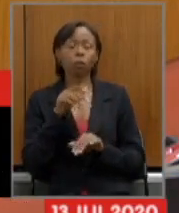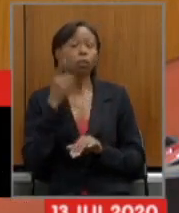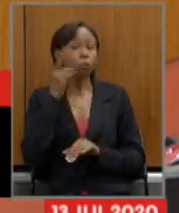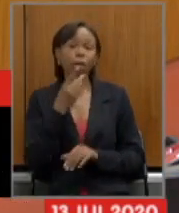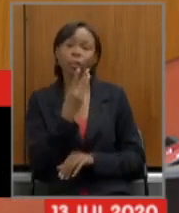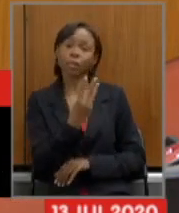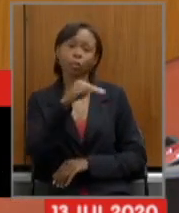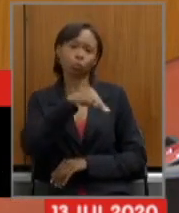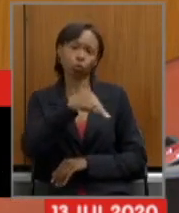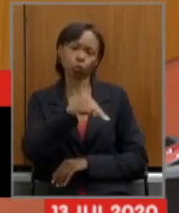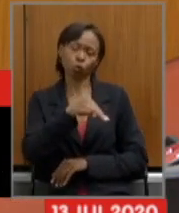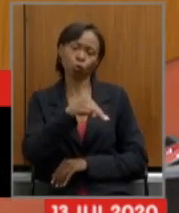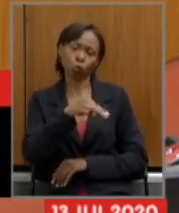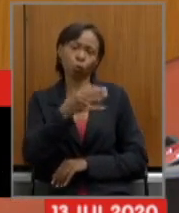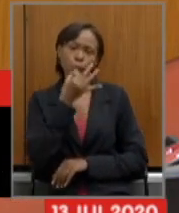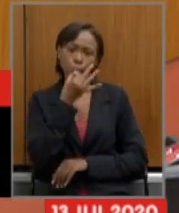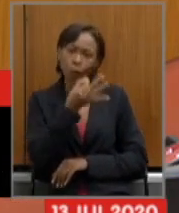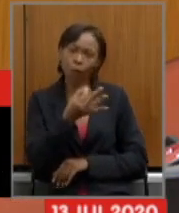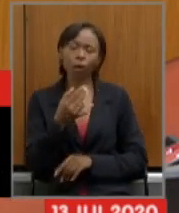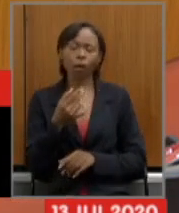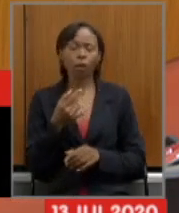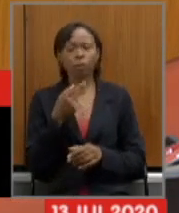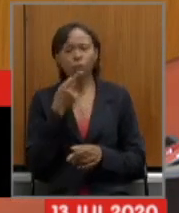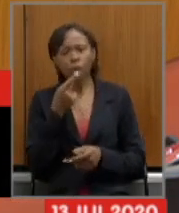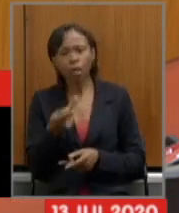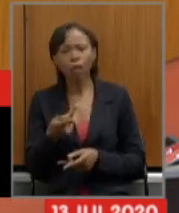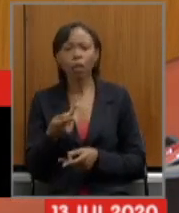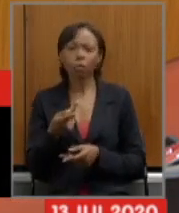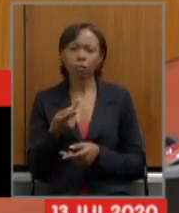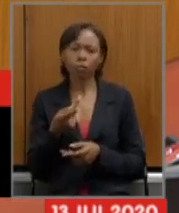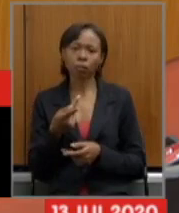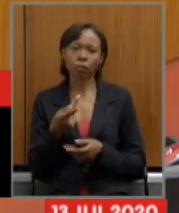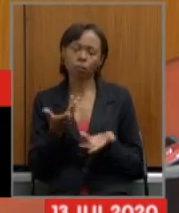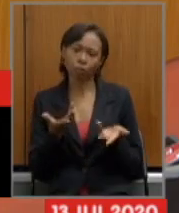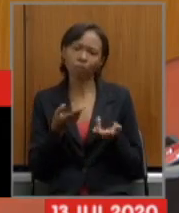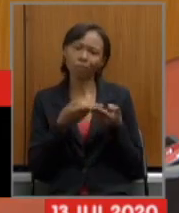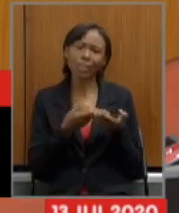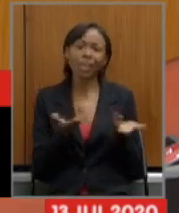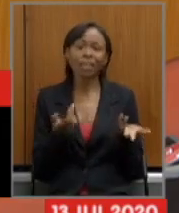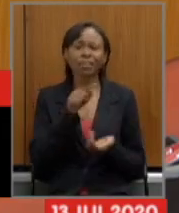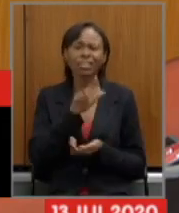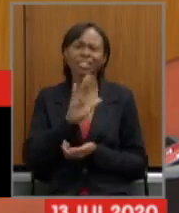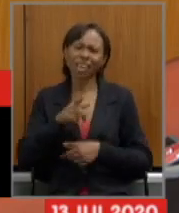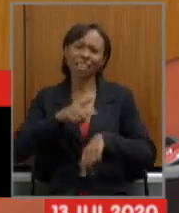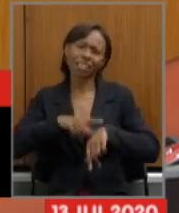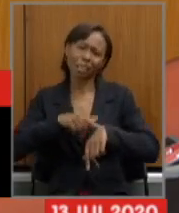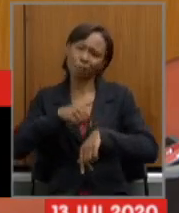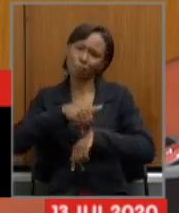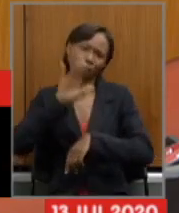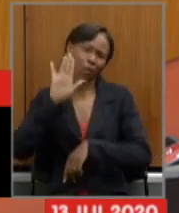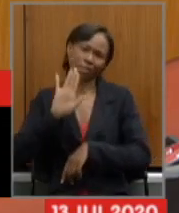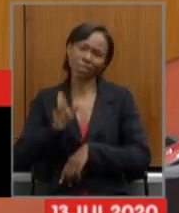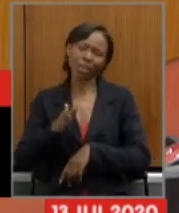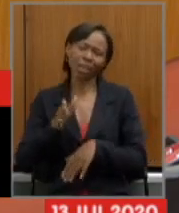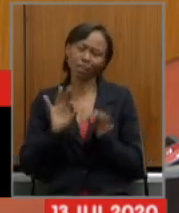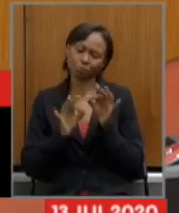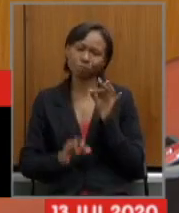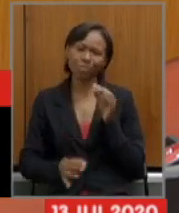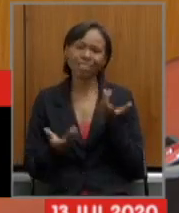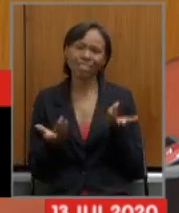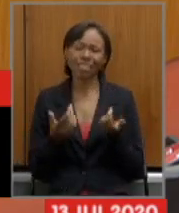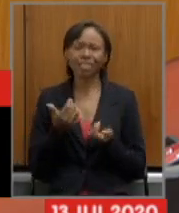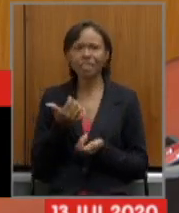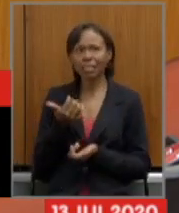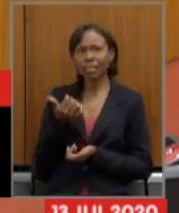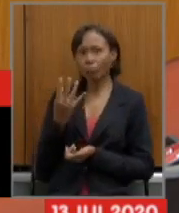minutos para as intervenções com um pouco de tolerância eu já passei de quantos você passou bem o tempo você iniciou a fala então terminando terminando